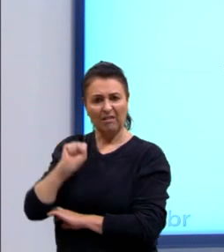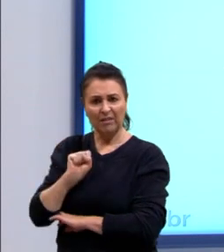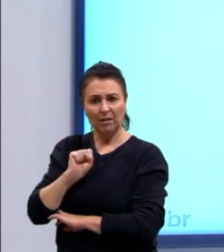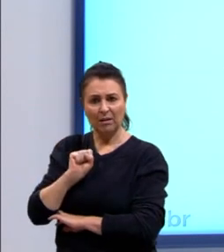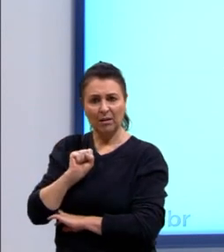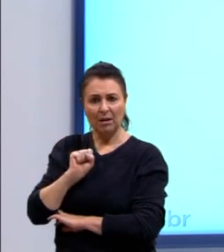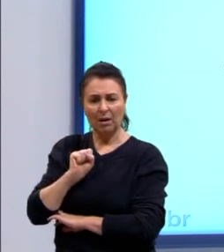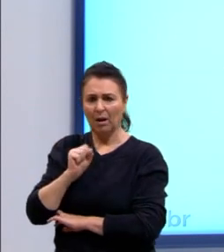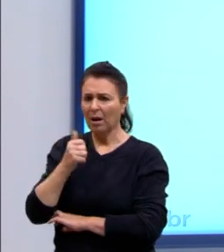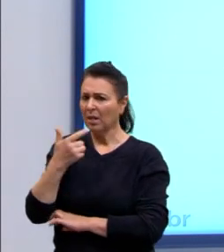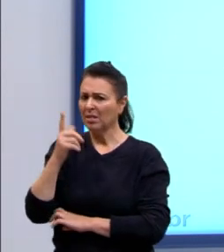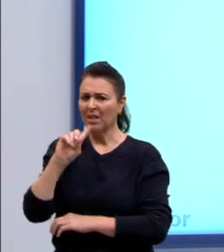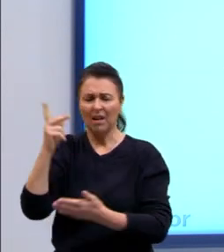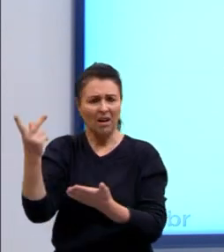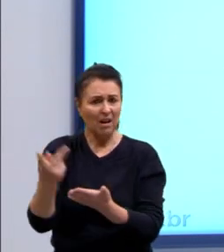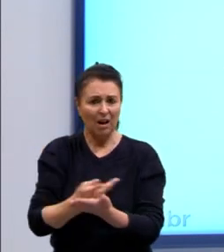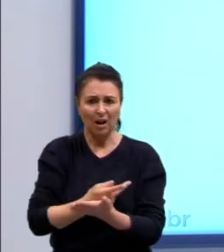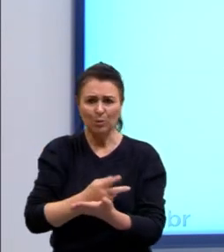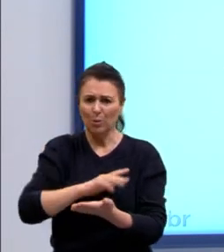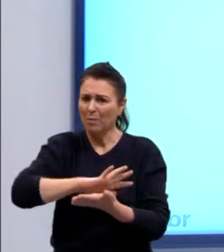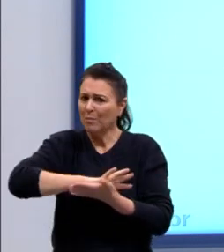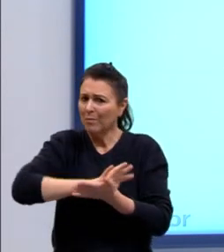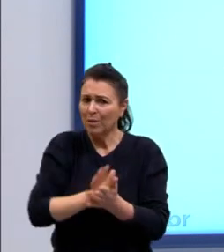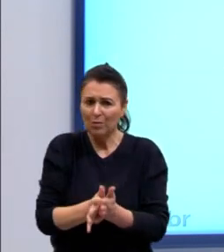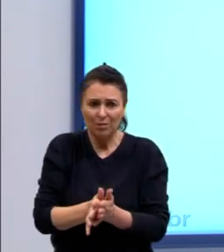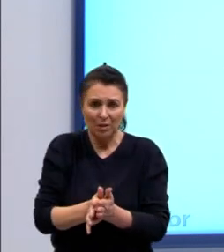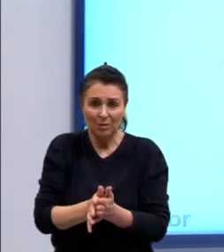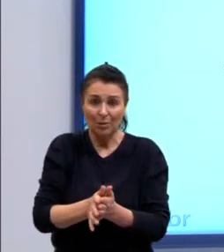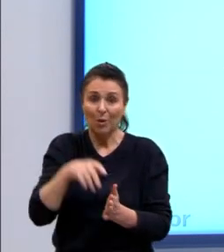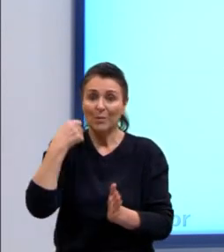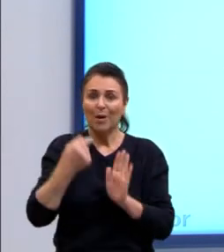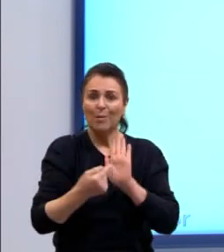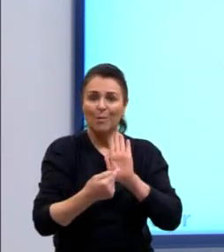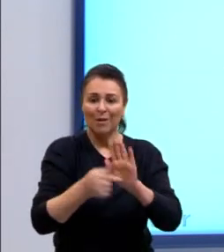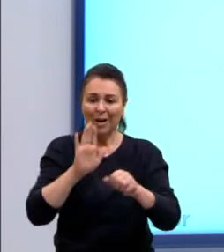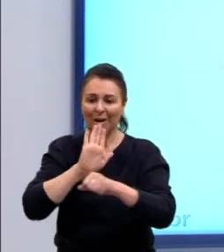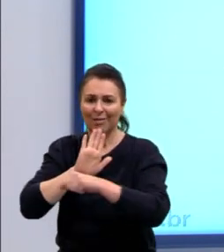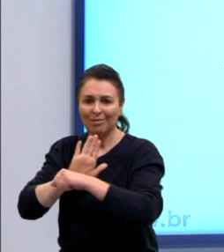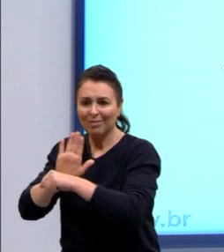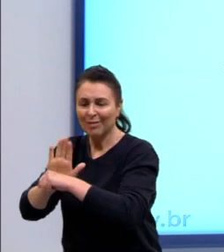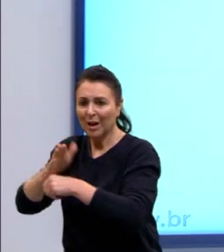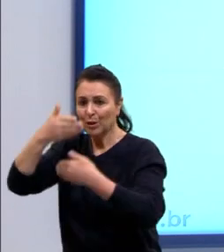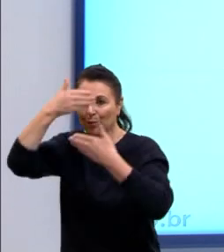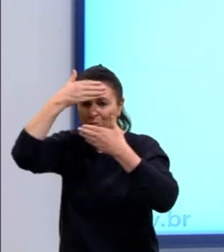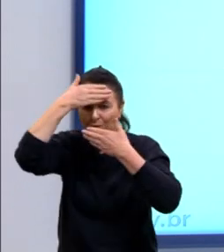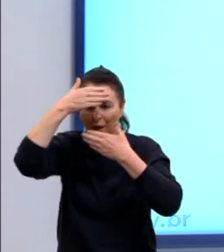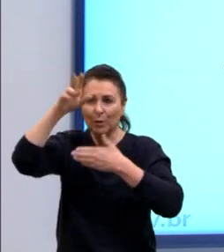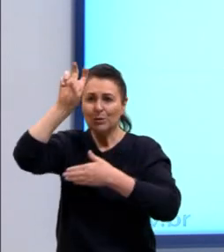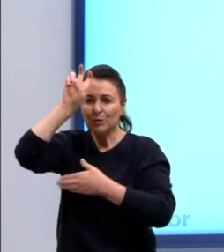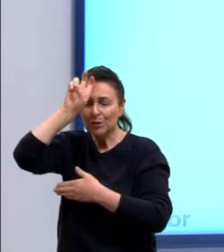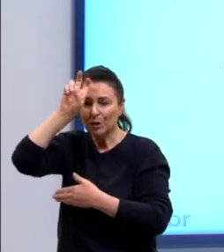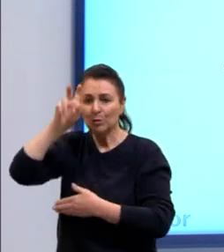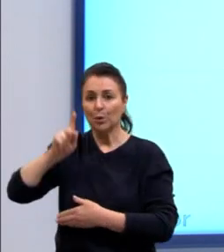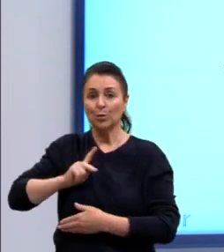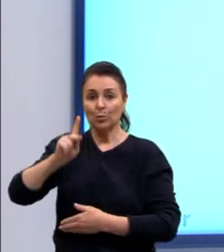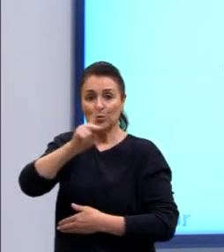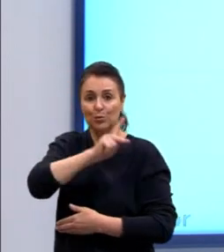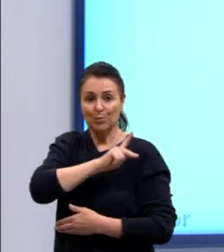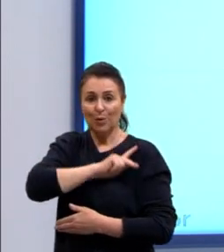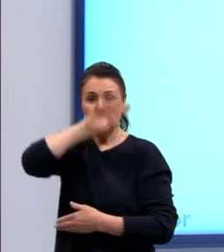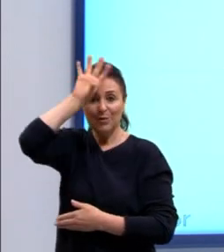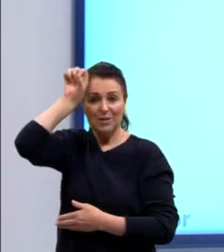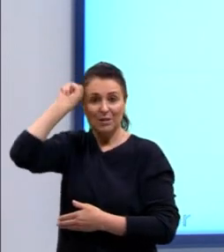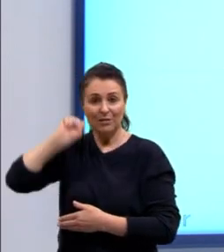preconceito, e ressaltar essa contribuição do Islã, do Egito, de povos africanos para a